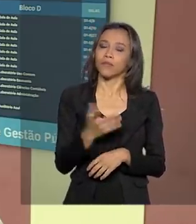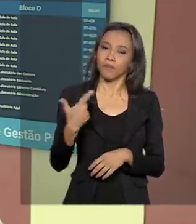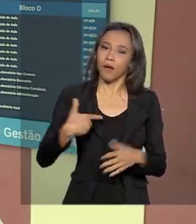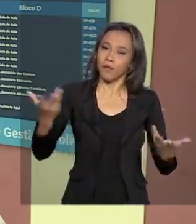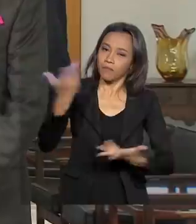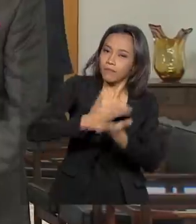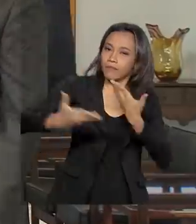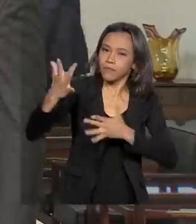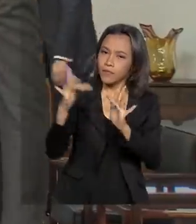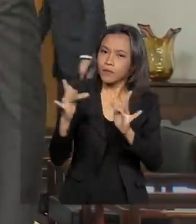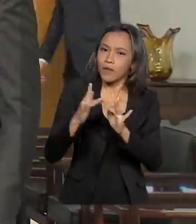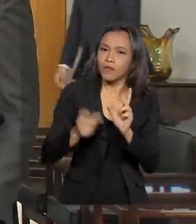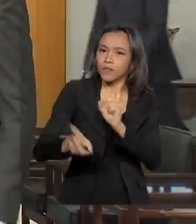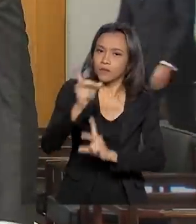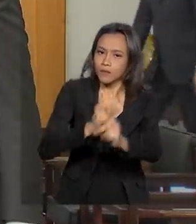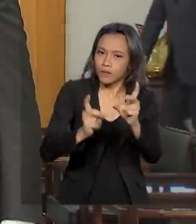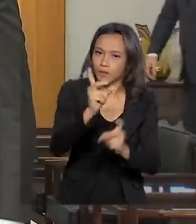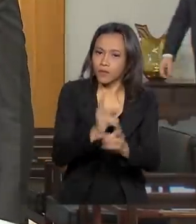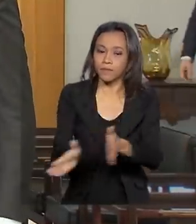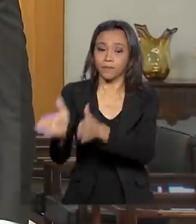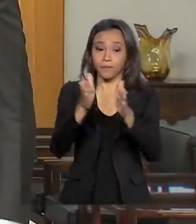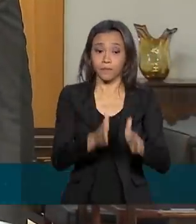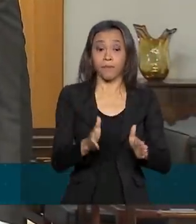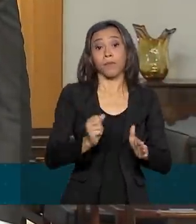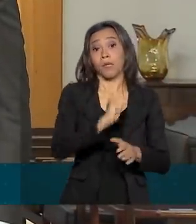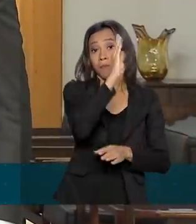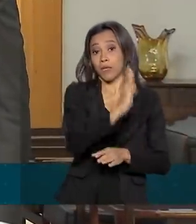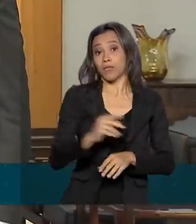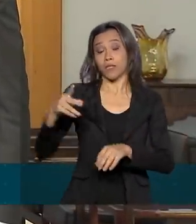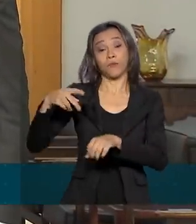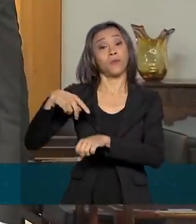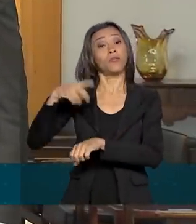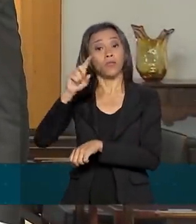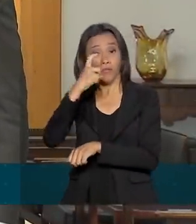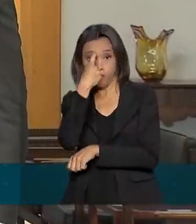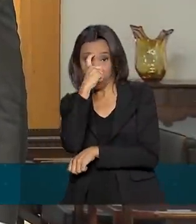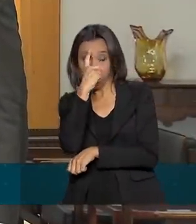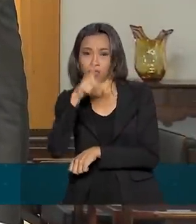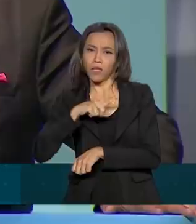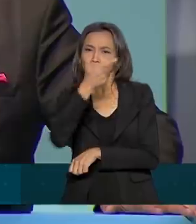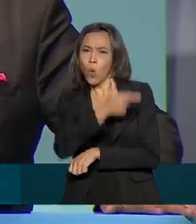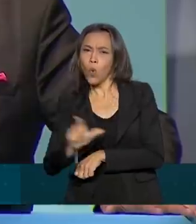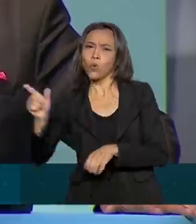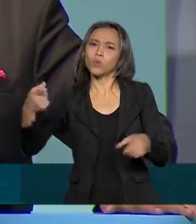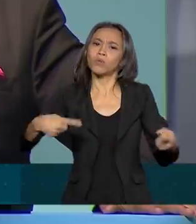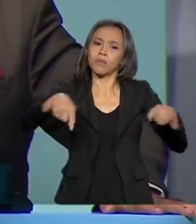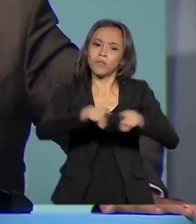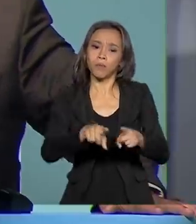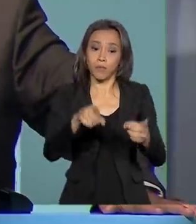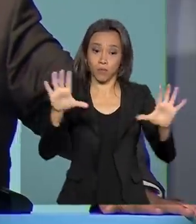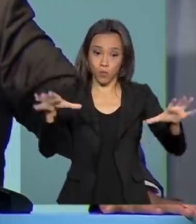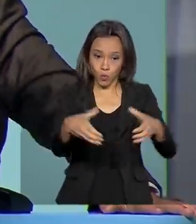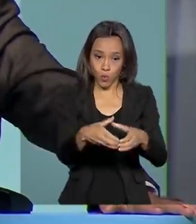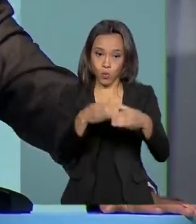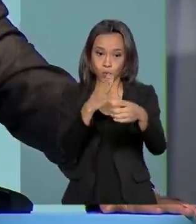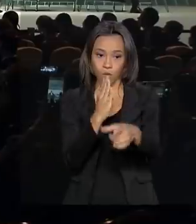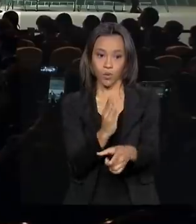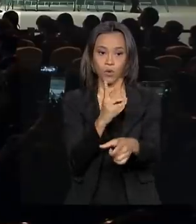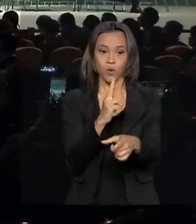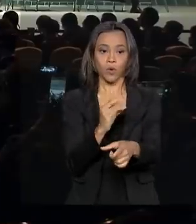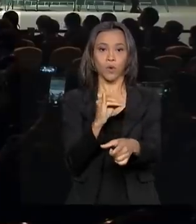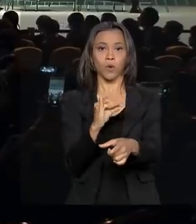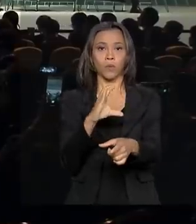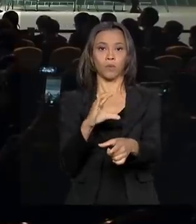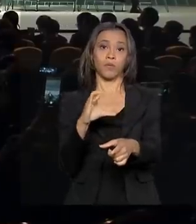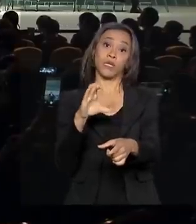relações comerciais. Brasil e Índia também são parceiros em outros organismos internacionais, como o BRICS, grupo formado por